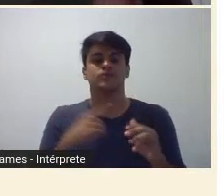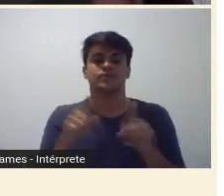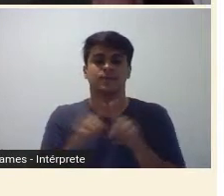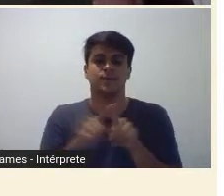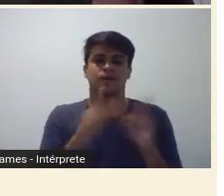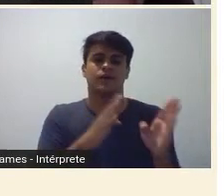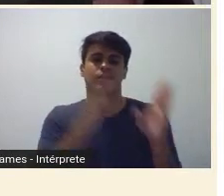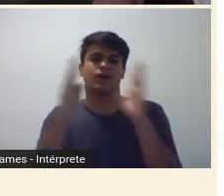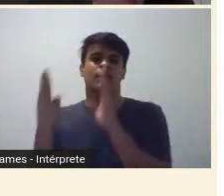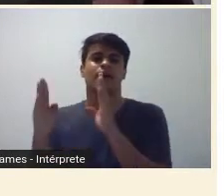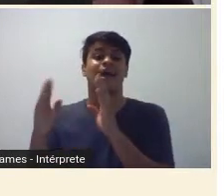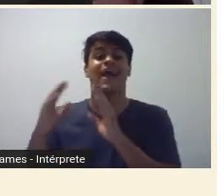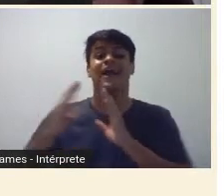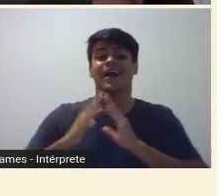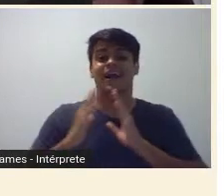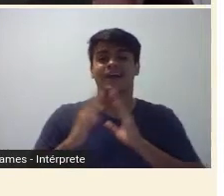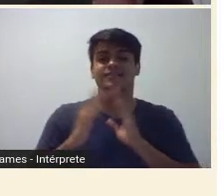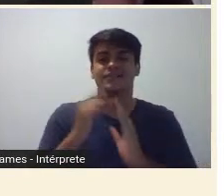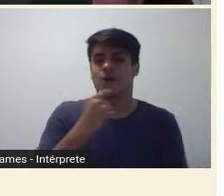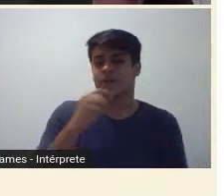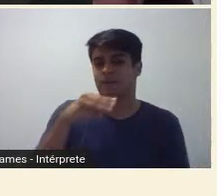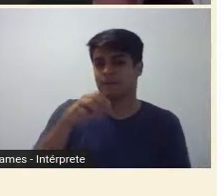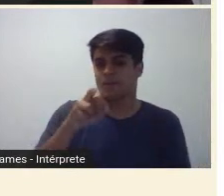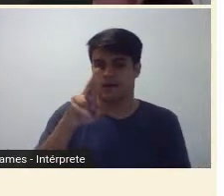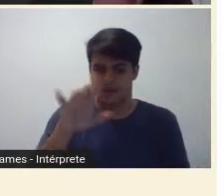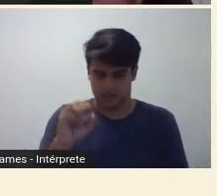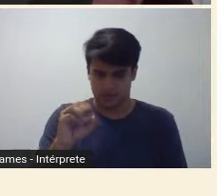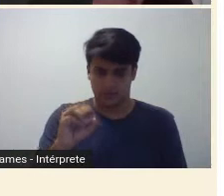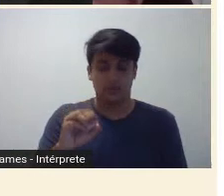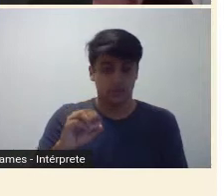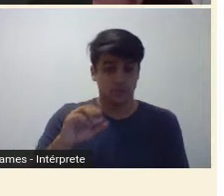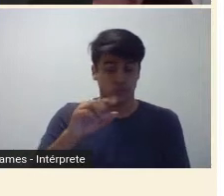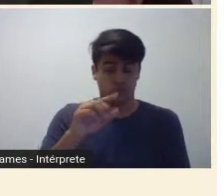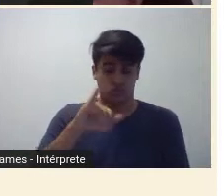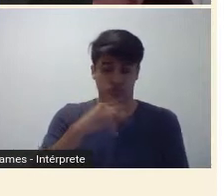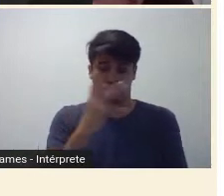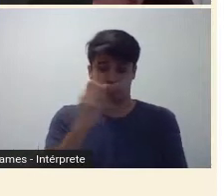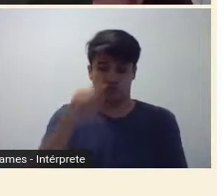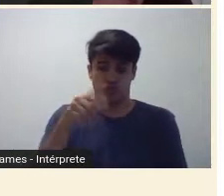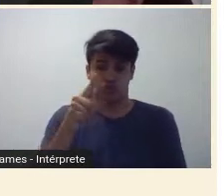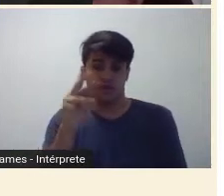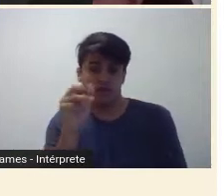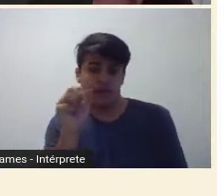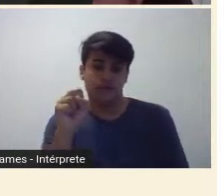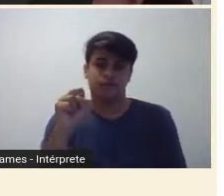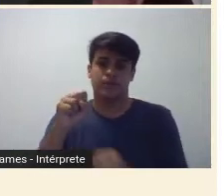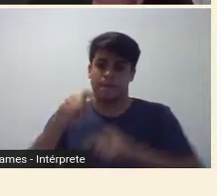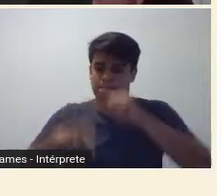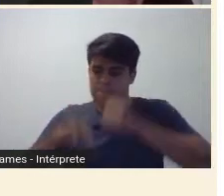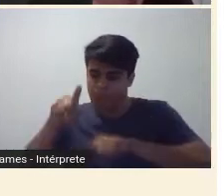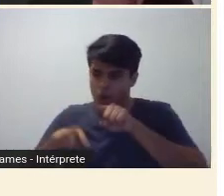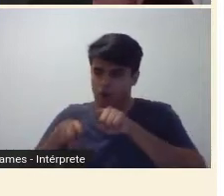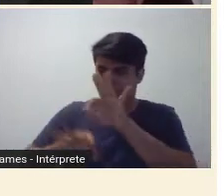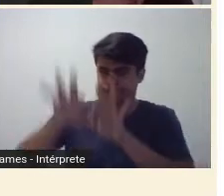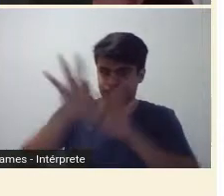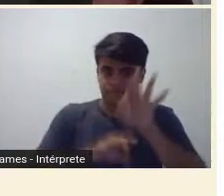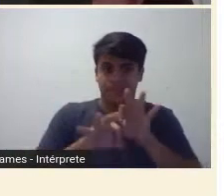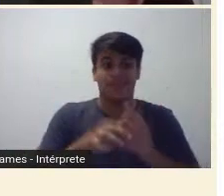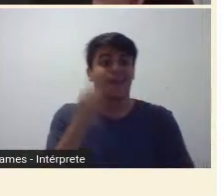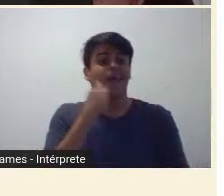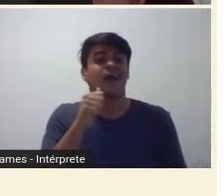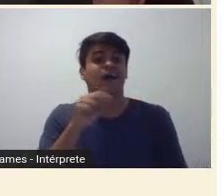Cunha Bueno, o John Graz fazia os móveis, fazia as luminárias, o projeto, e a Regina ficava com a parte teixo, ou seja,